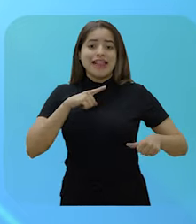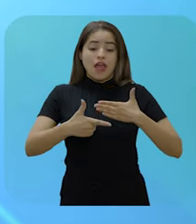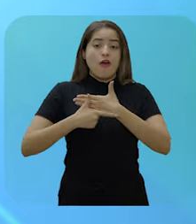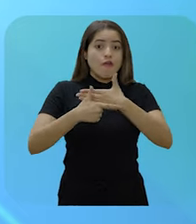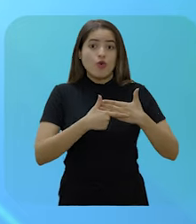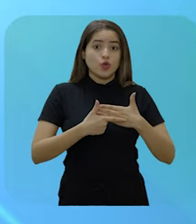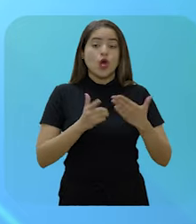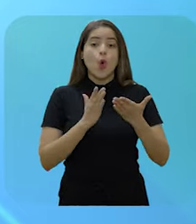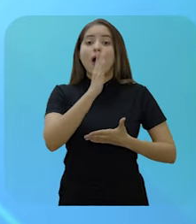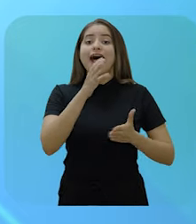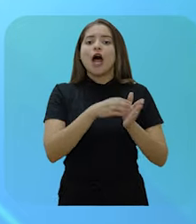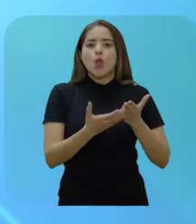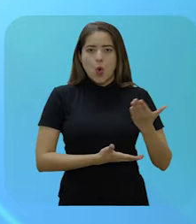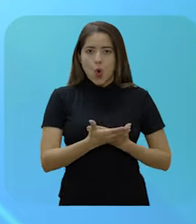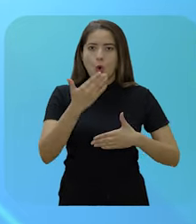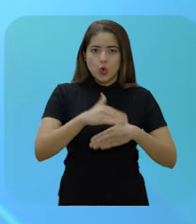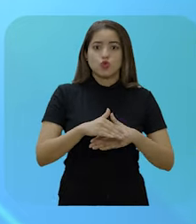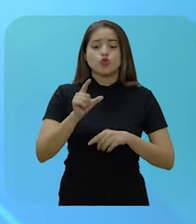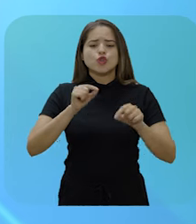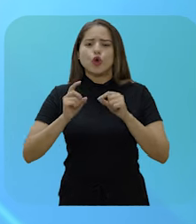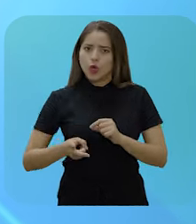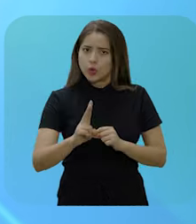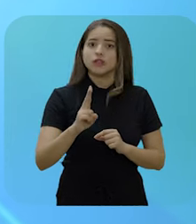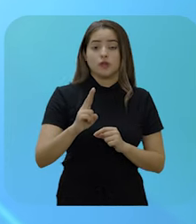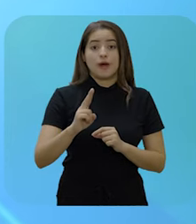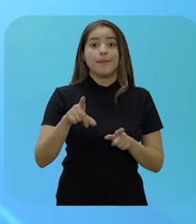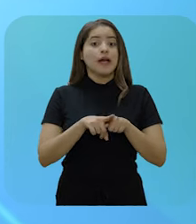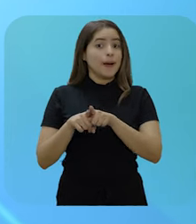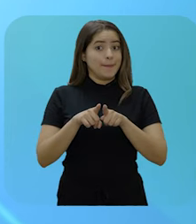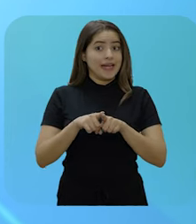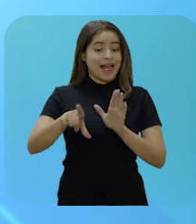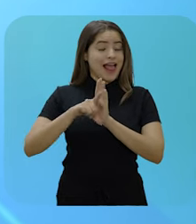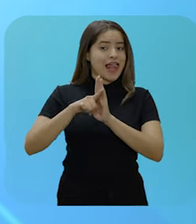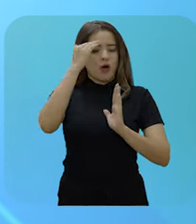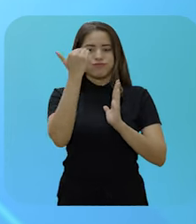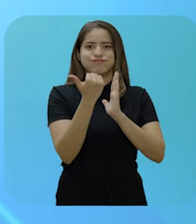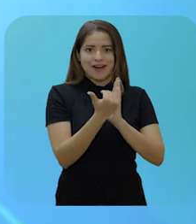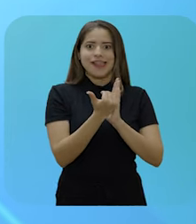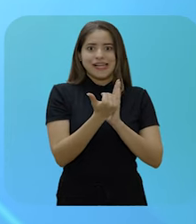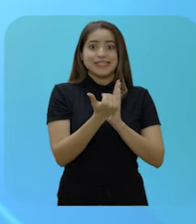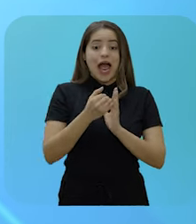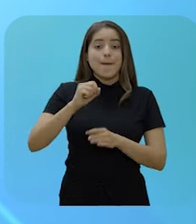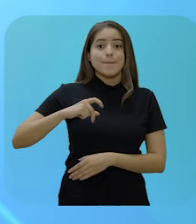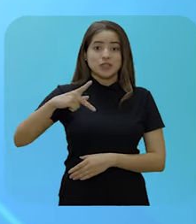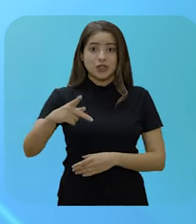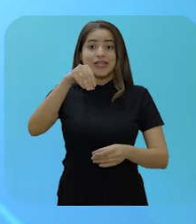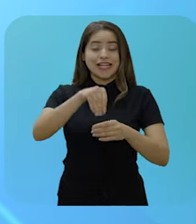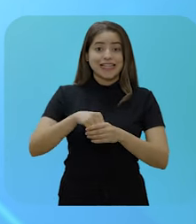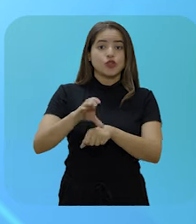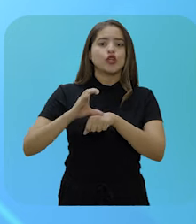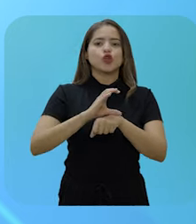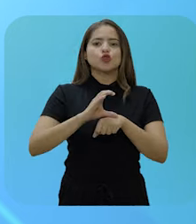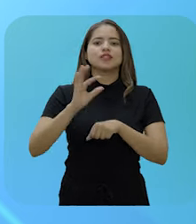optar por permanecer em atividade e cumprir os requisitos para aposentadoria previstos legalmente na Constituição Federal,